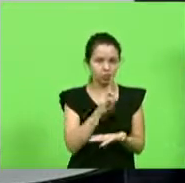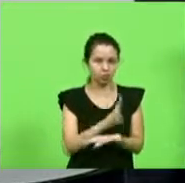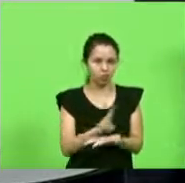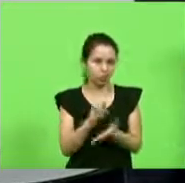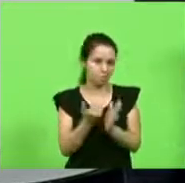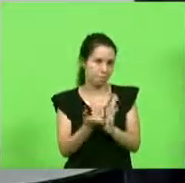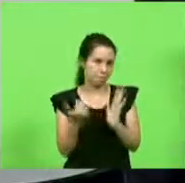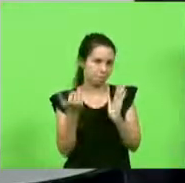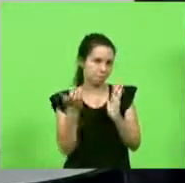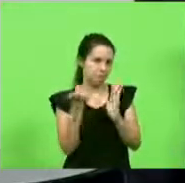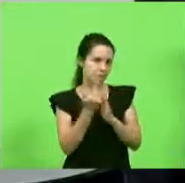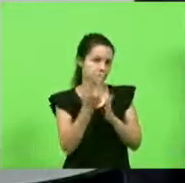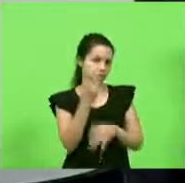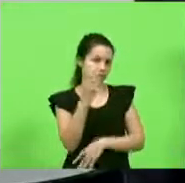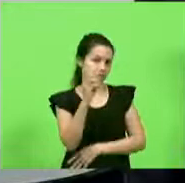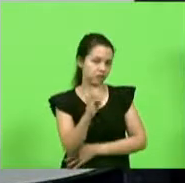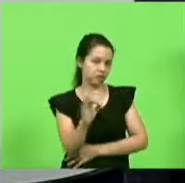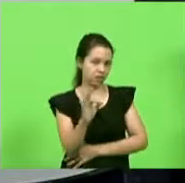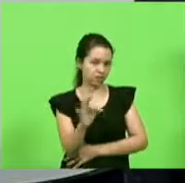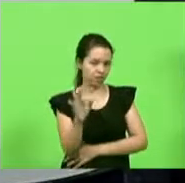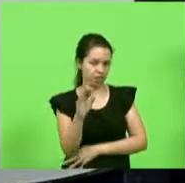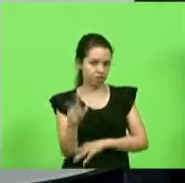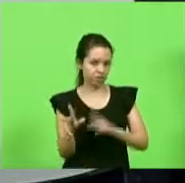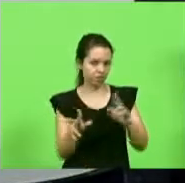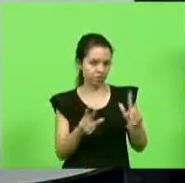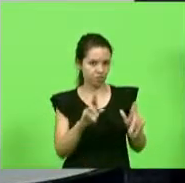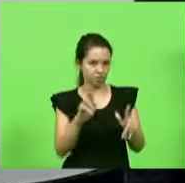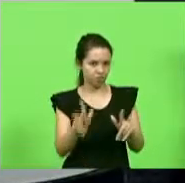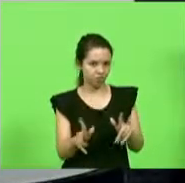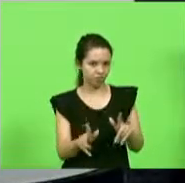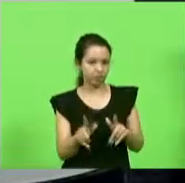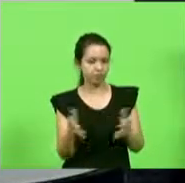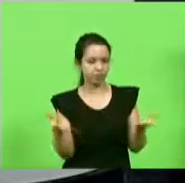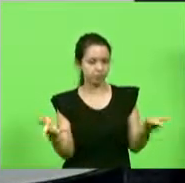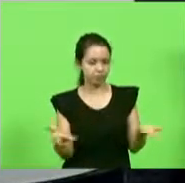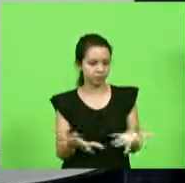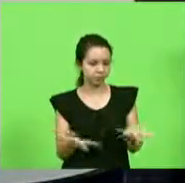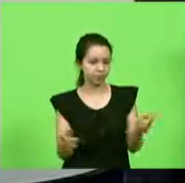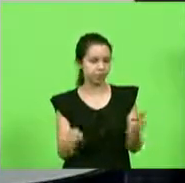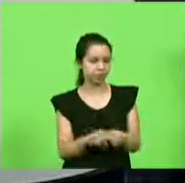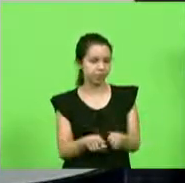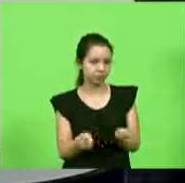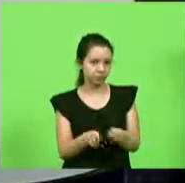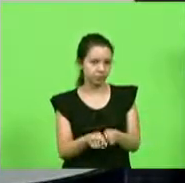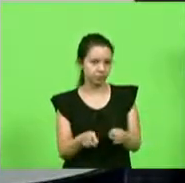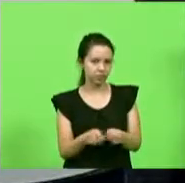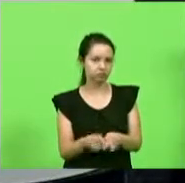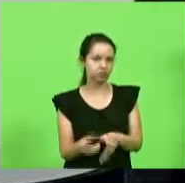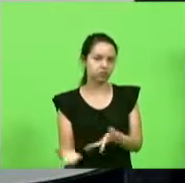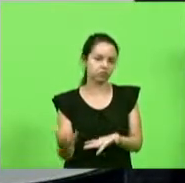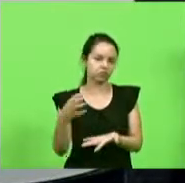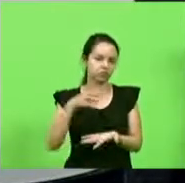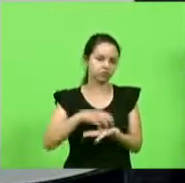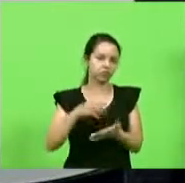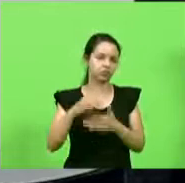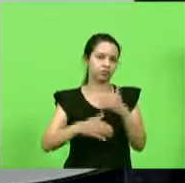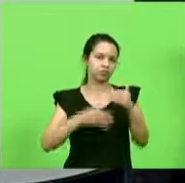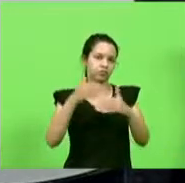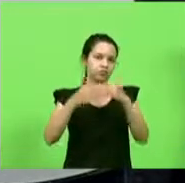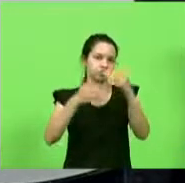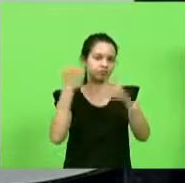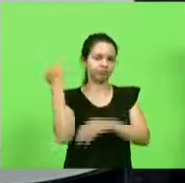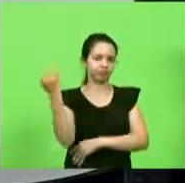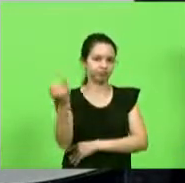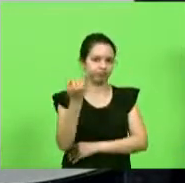mais de 20 faculdades diferentes e que hoje também é um polo de desenvolvimento